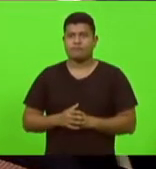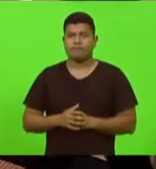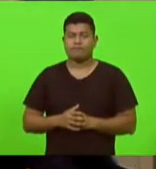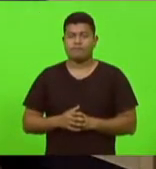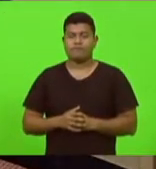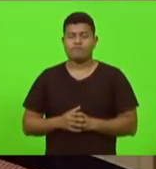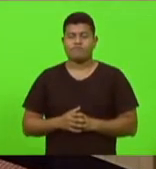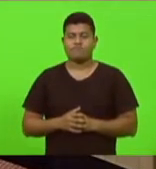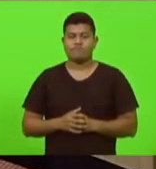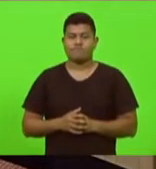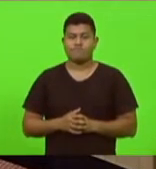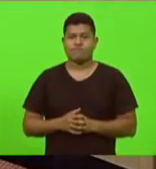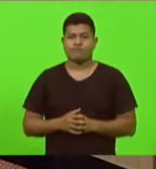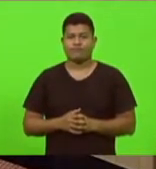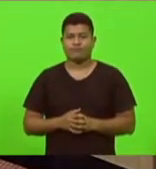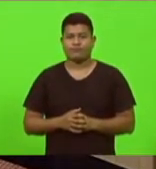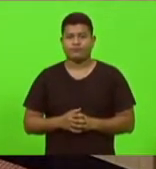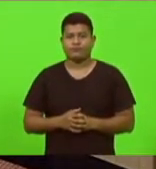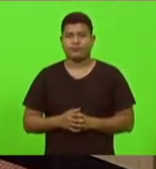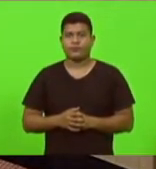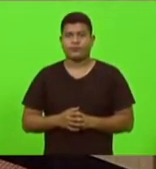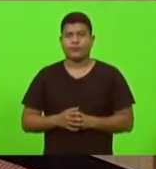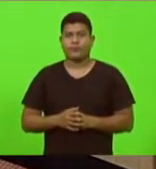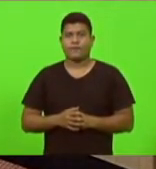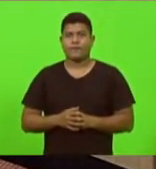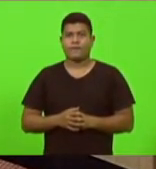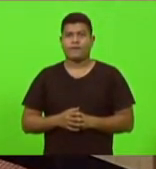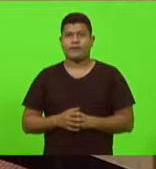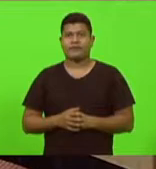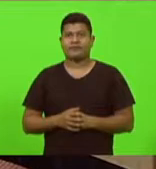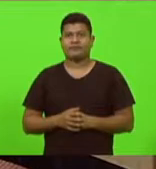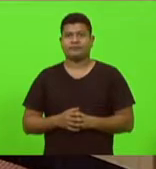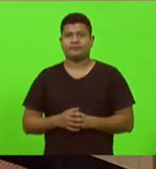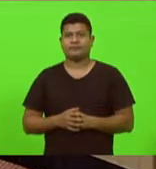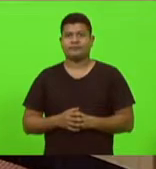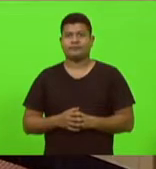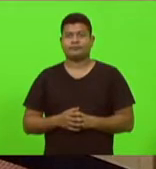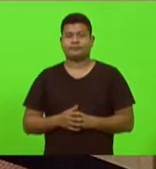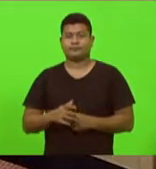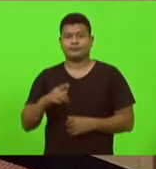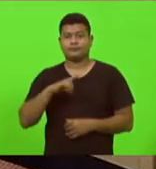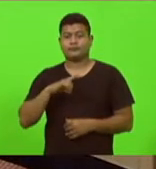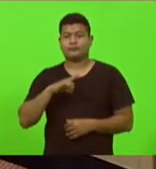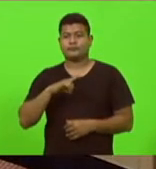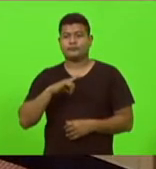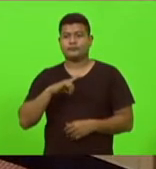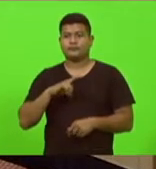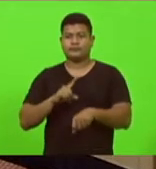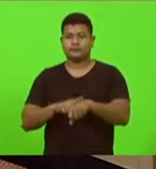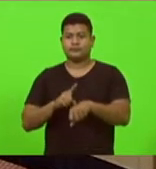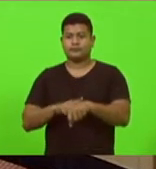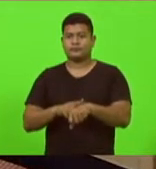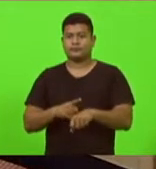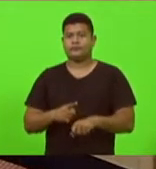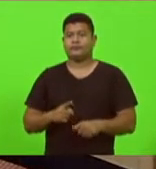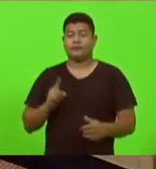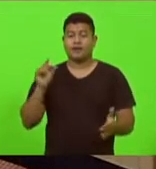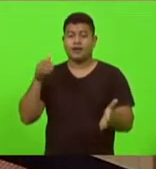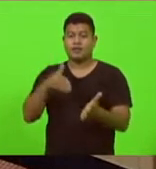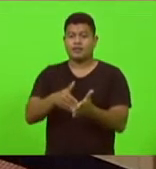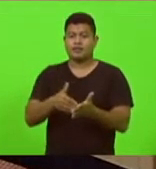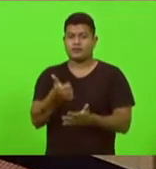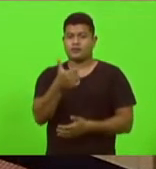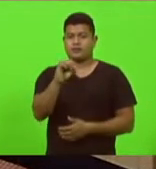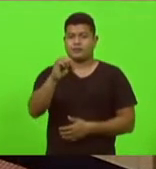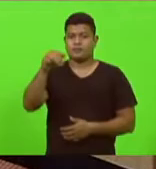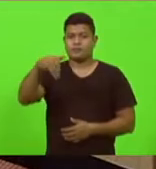proferir seu pronunciamento. O senhor terá, senhor deputado, o tempo de até 10 minutos.